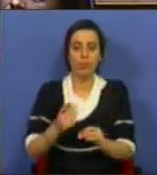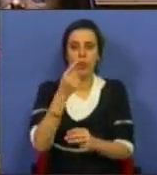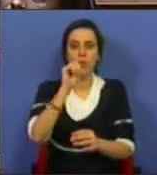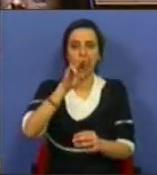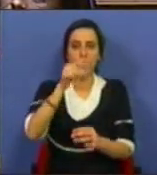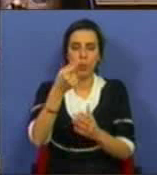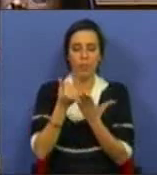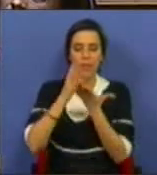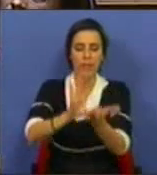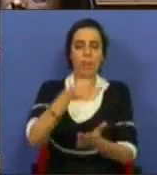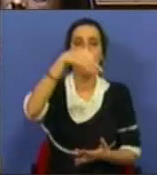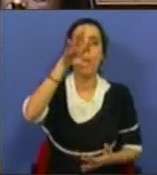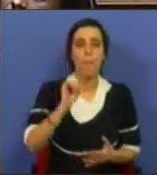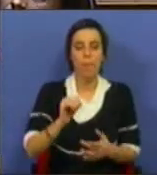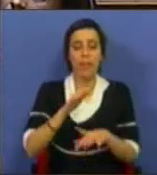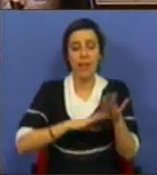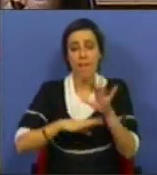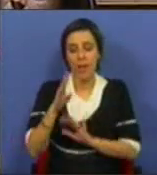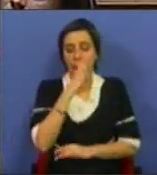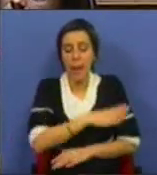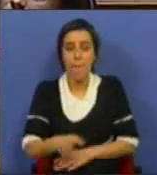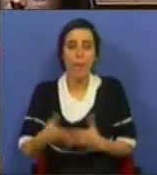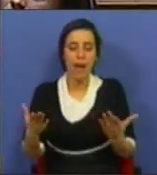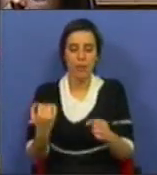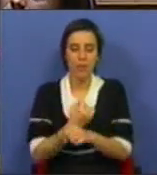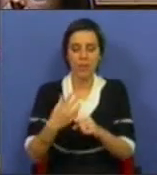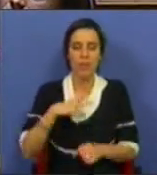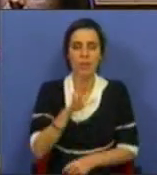subfinanciamento que o Partido Socialista tem praticado relativamente ao SNS.